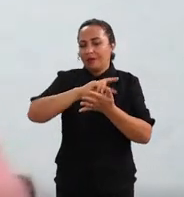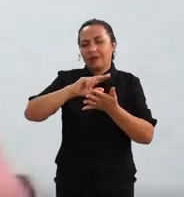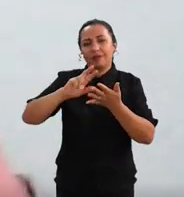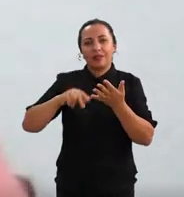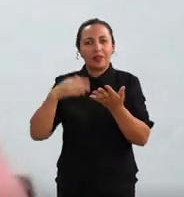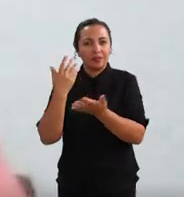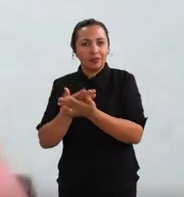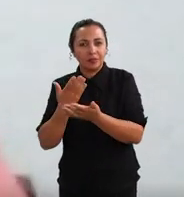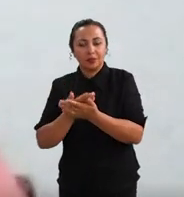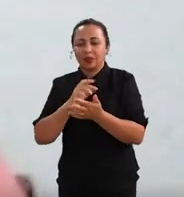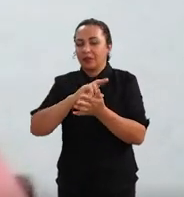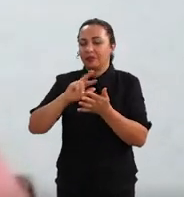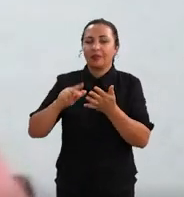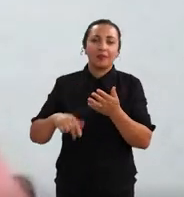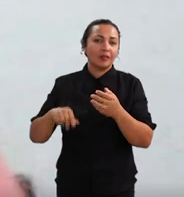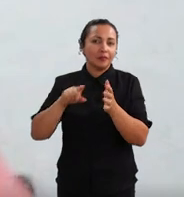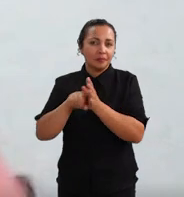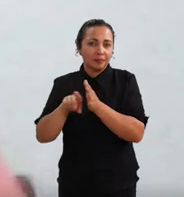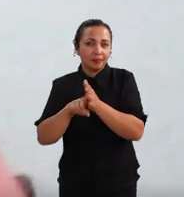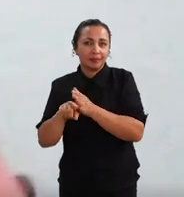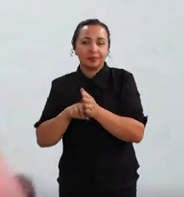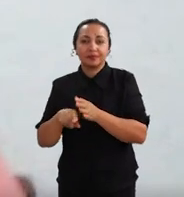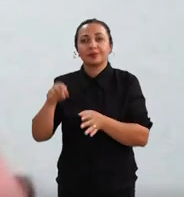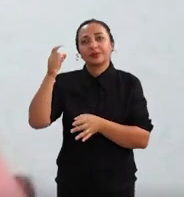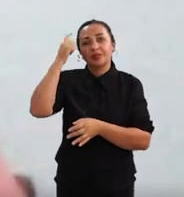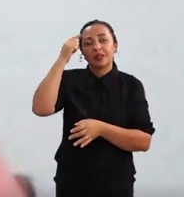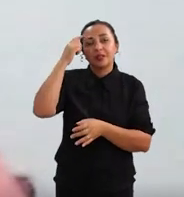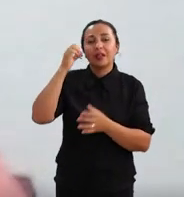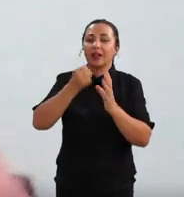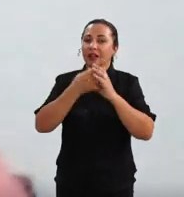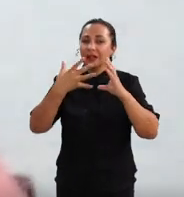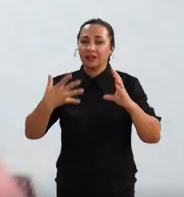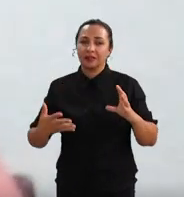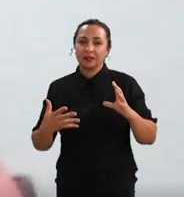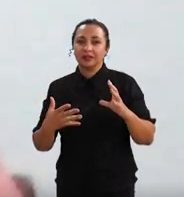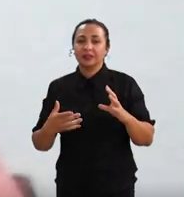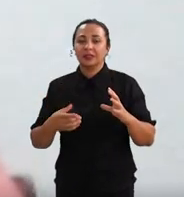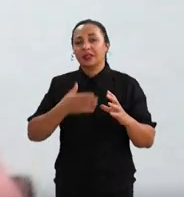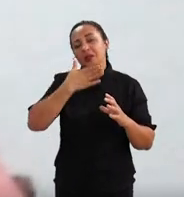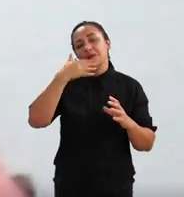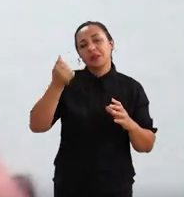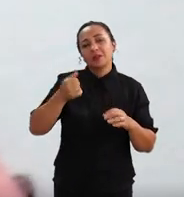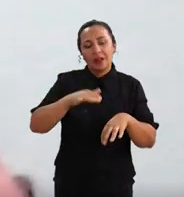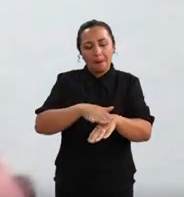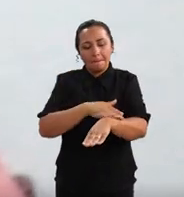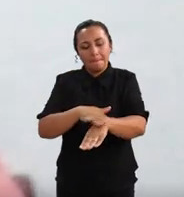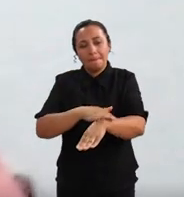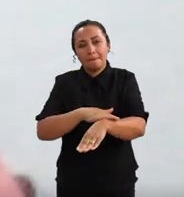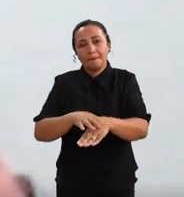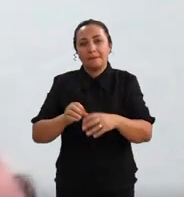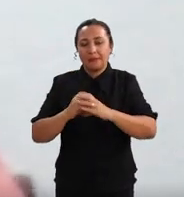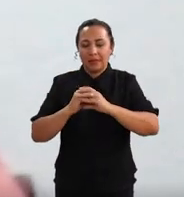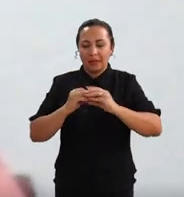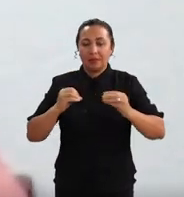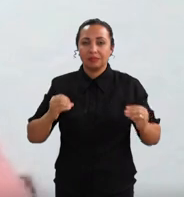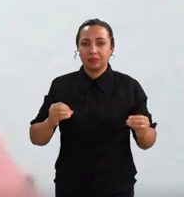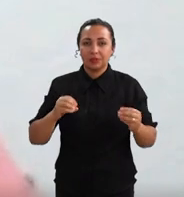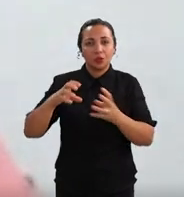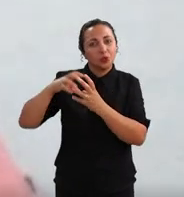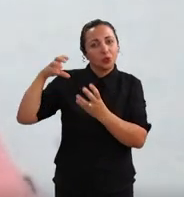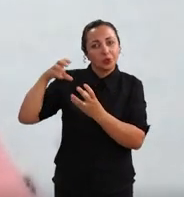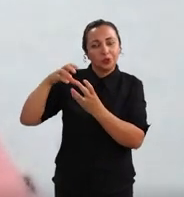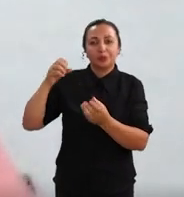vários estudos, várias pesquisas que levam em consideração as características antioxidantes da parte do farelo do cacau.